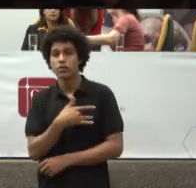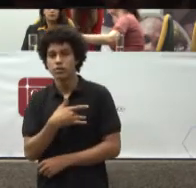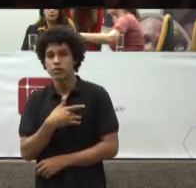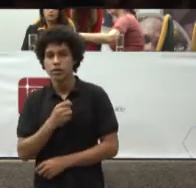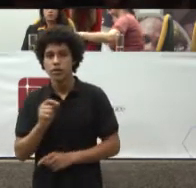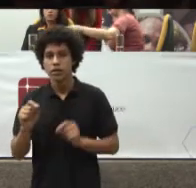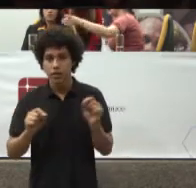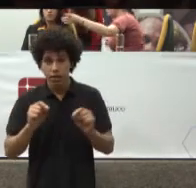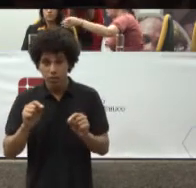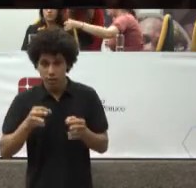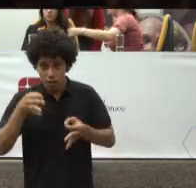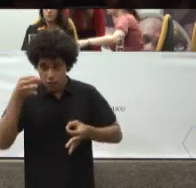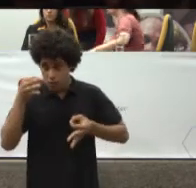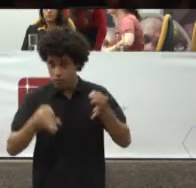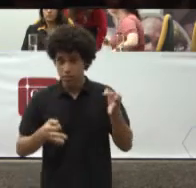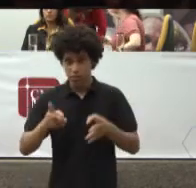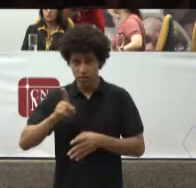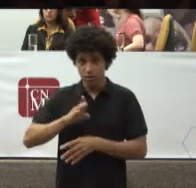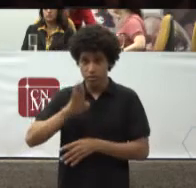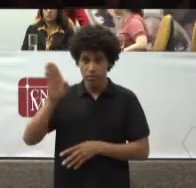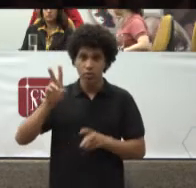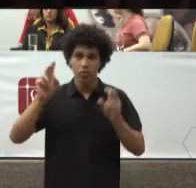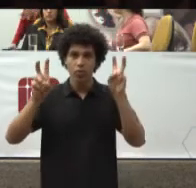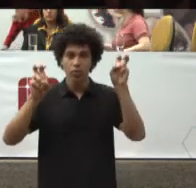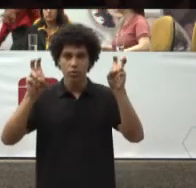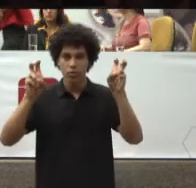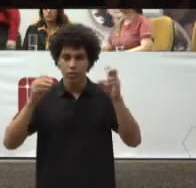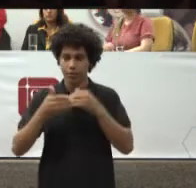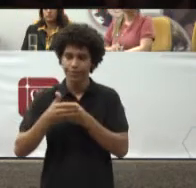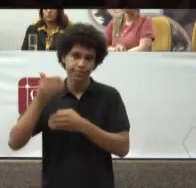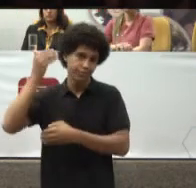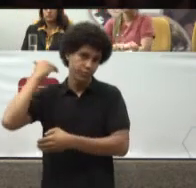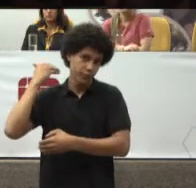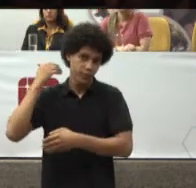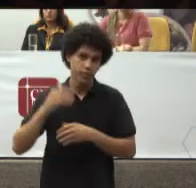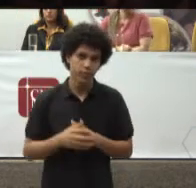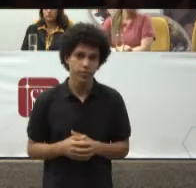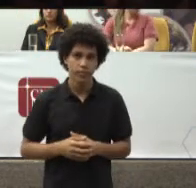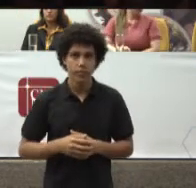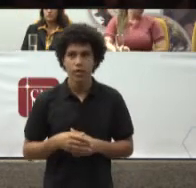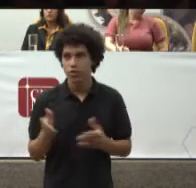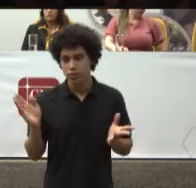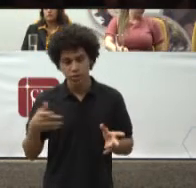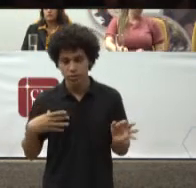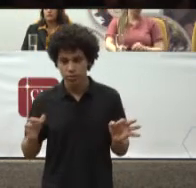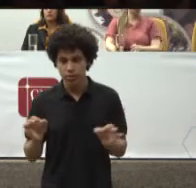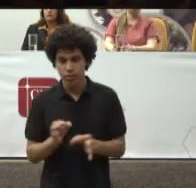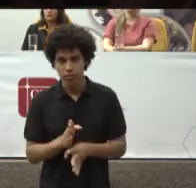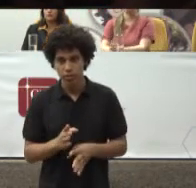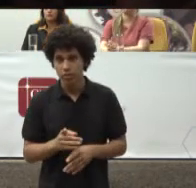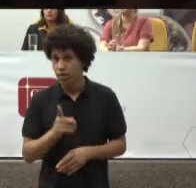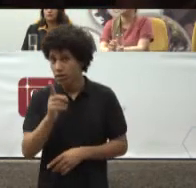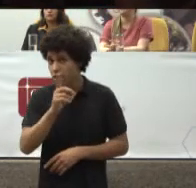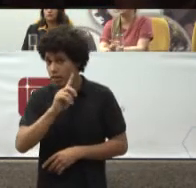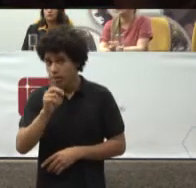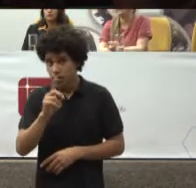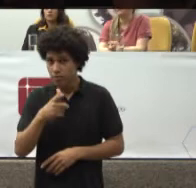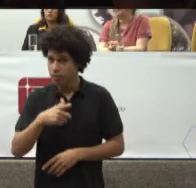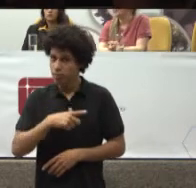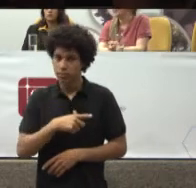Como O tema De fundo E eu aqui Já concluo Ela não Tem